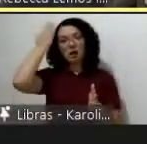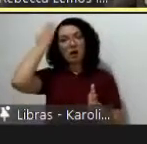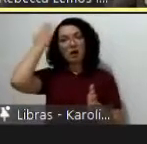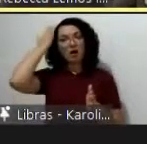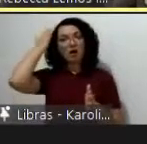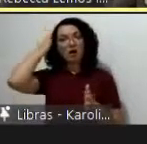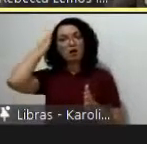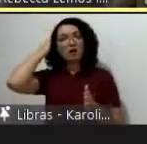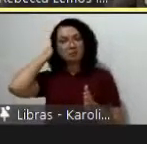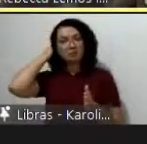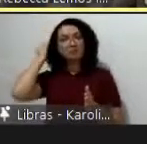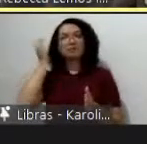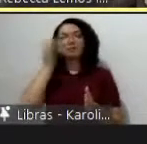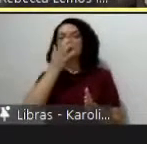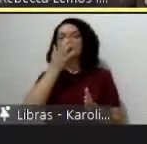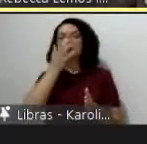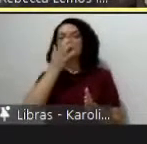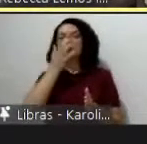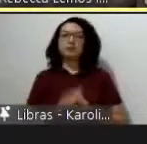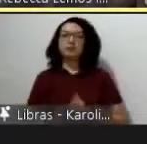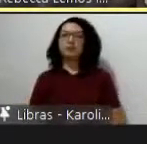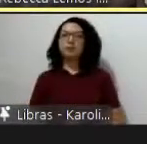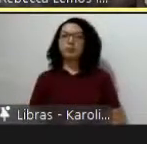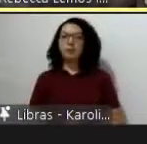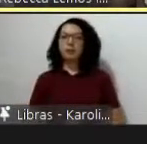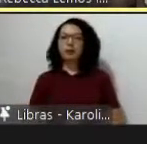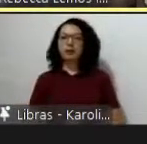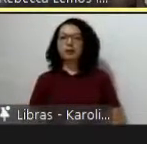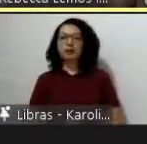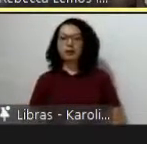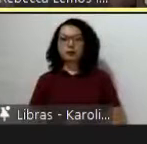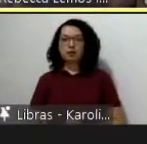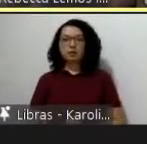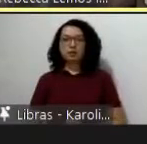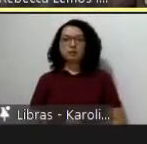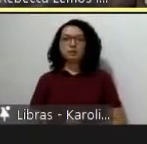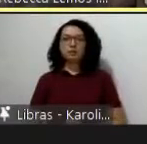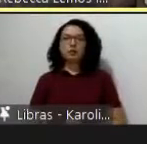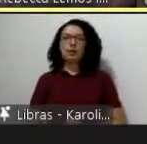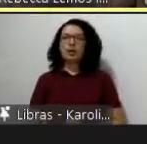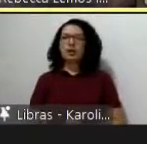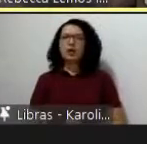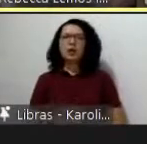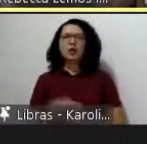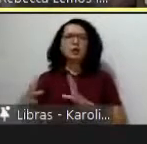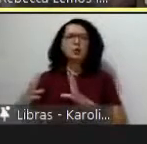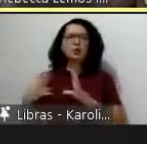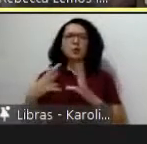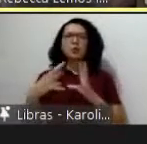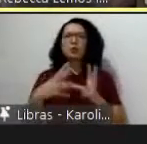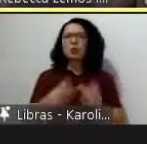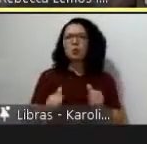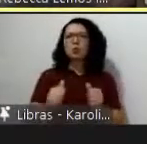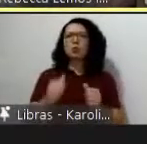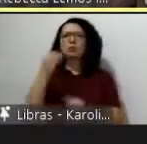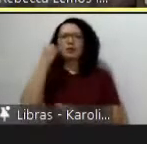e isso tem todo um lastro tem toda uma história e se eu puxar pelos estudos latino-americanos